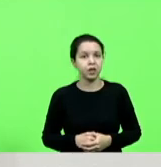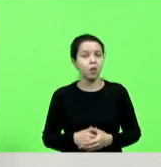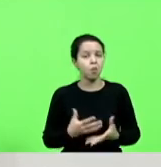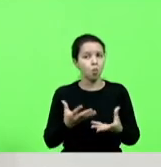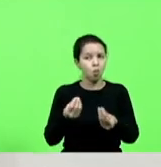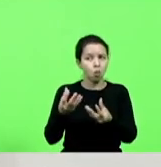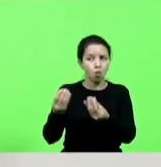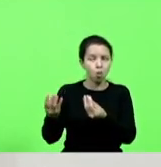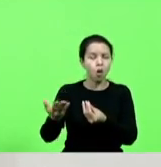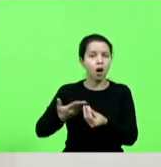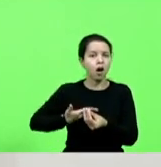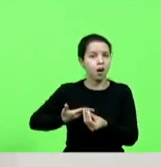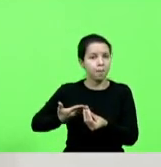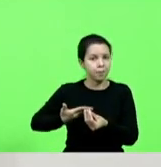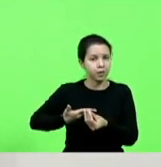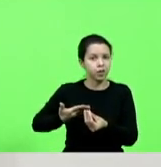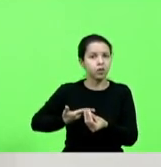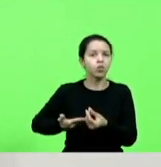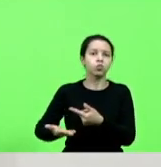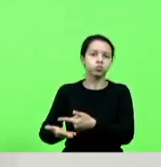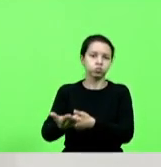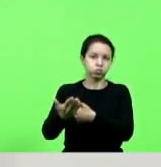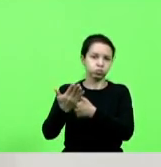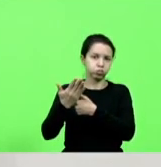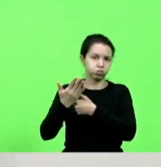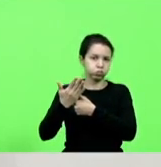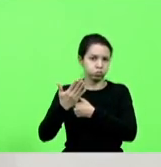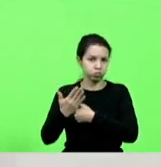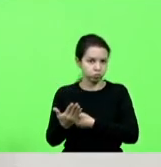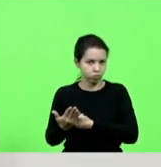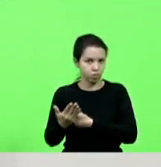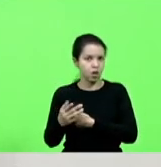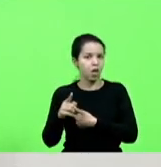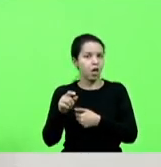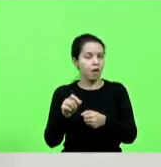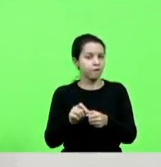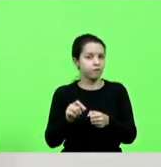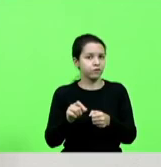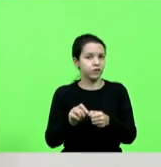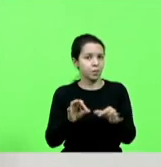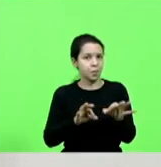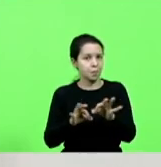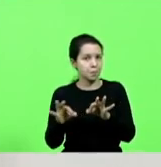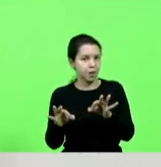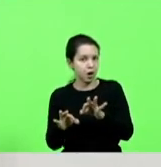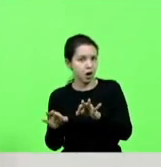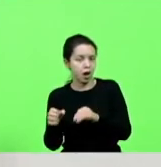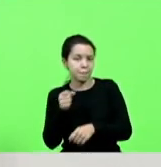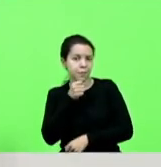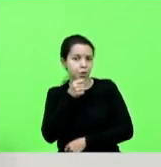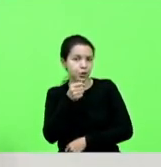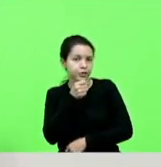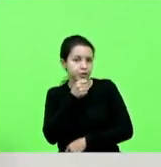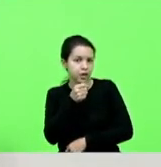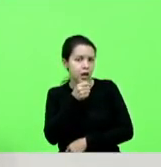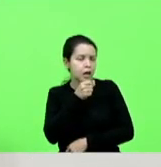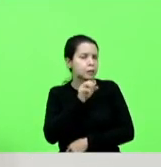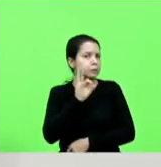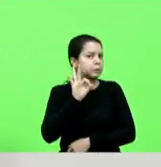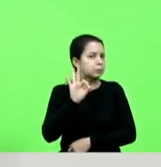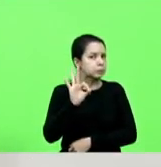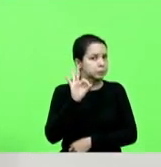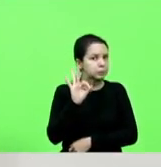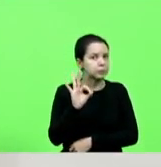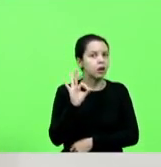amigos que fizeram a reportagem uma reportagem sensacional sobre a